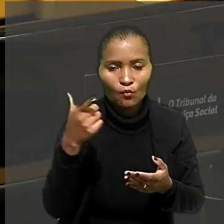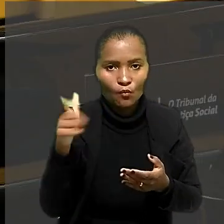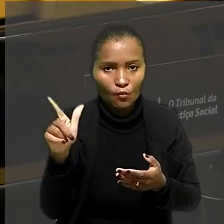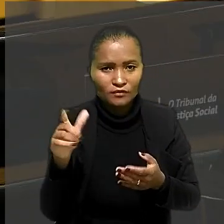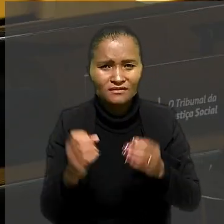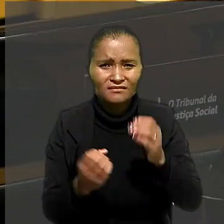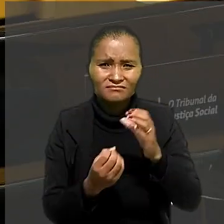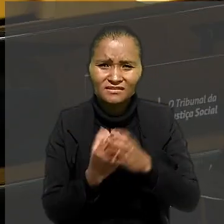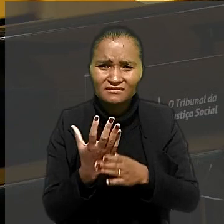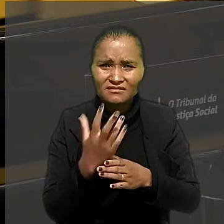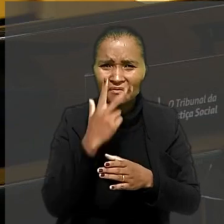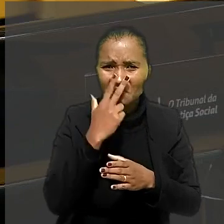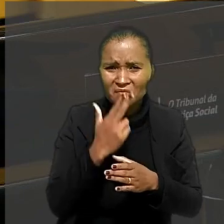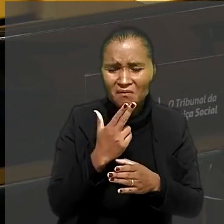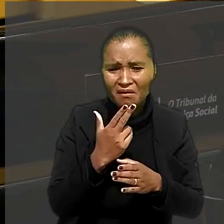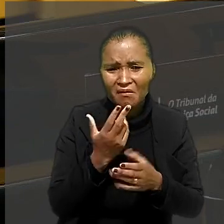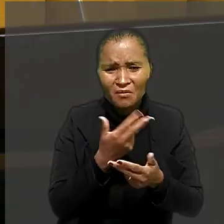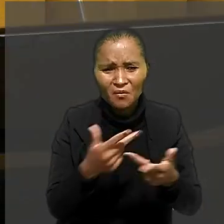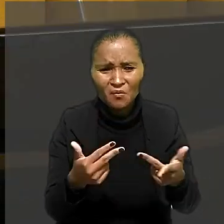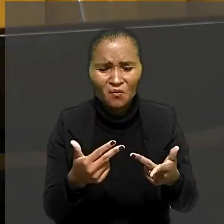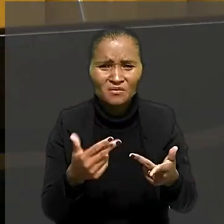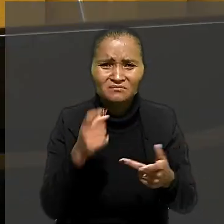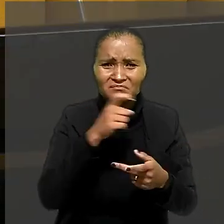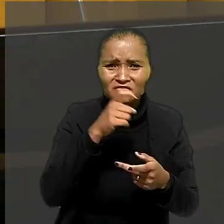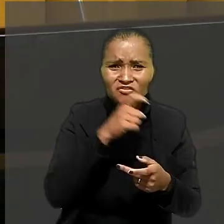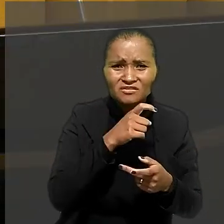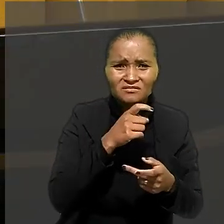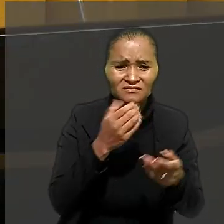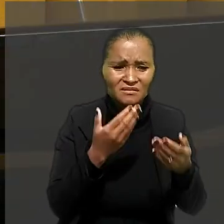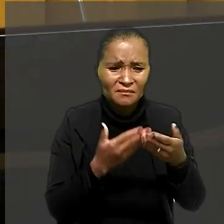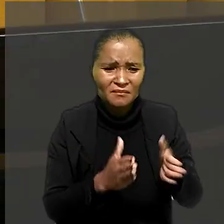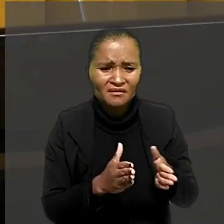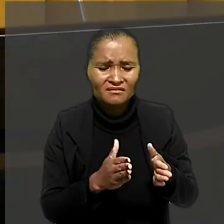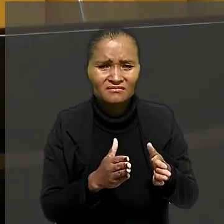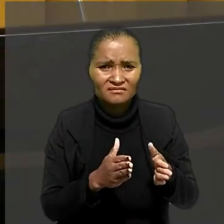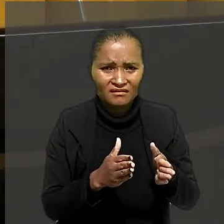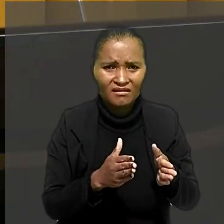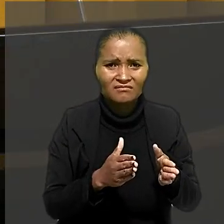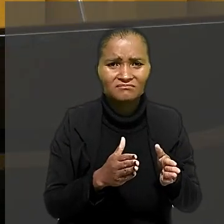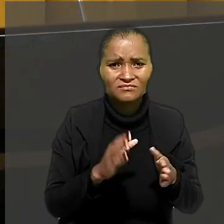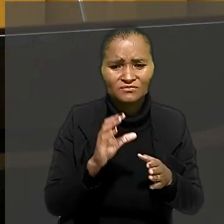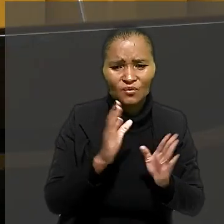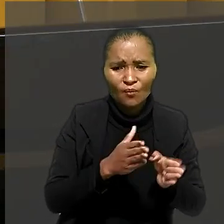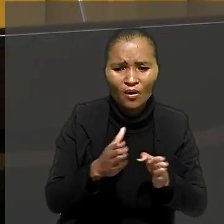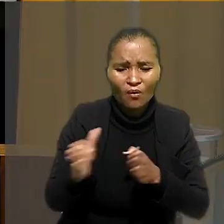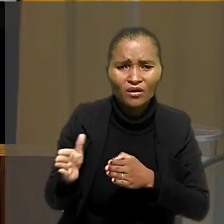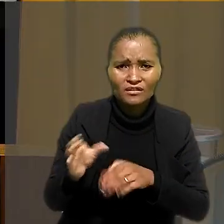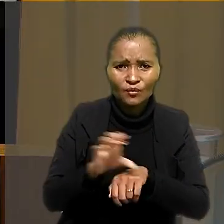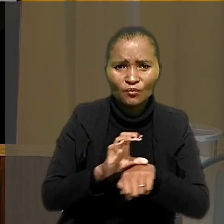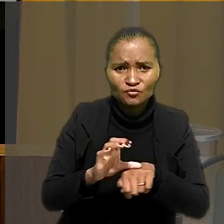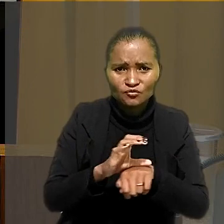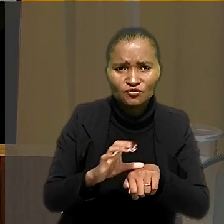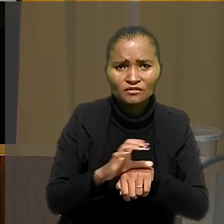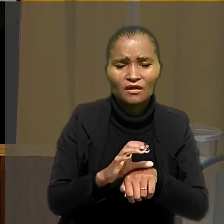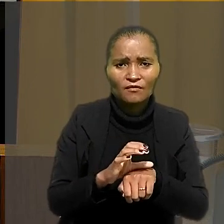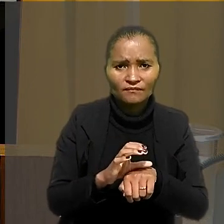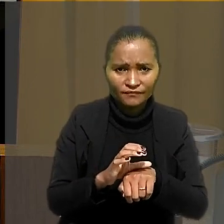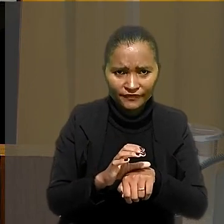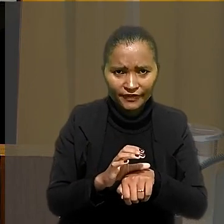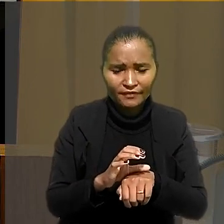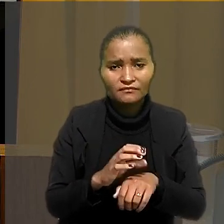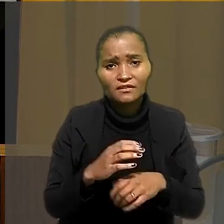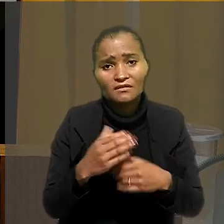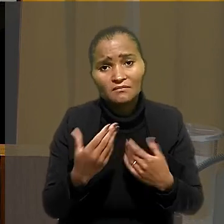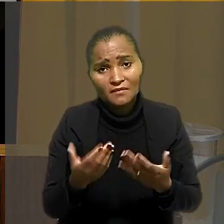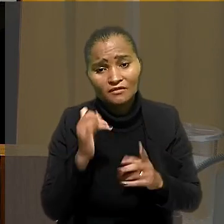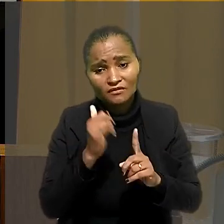um mecanismo fictício de perda da condição de hipossuficiência incompatível com a ordem constitucional. Para o relator, a extensão